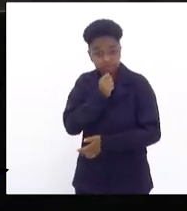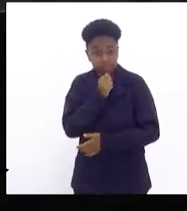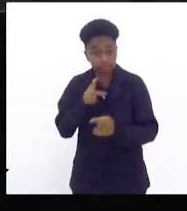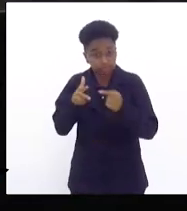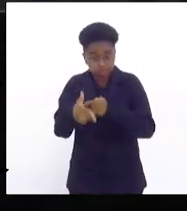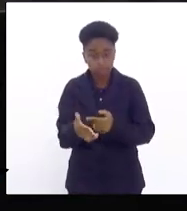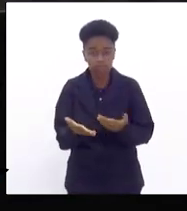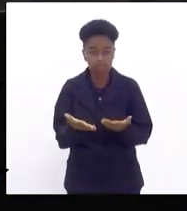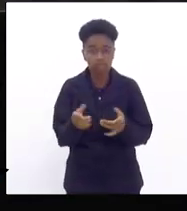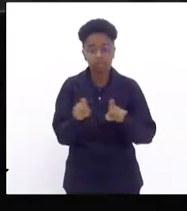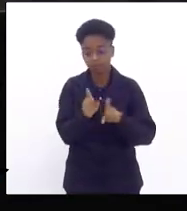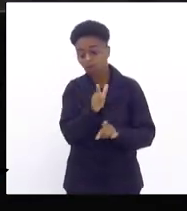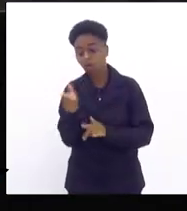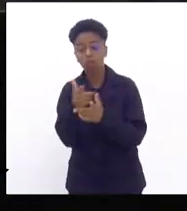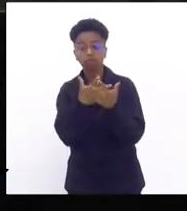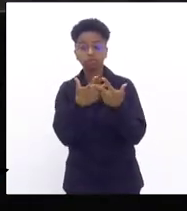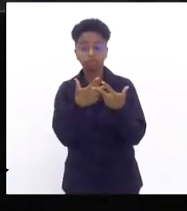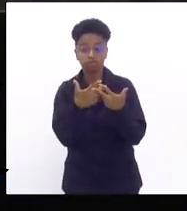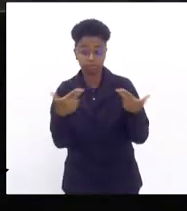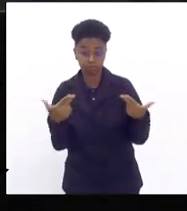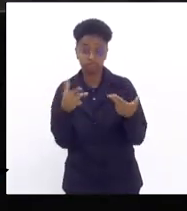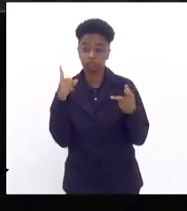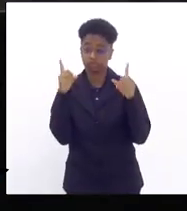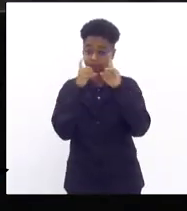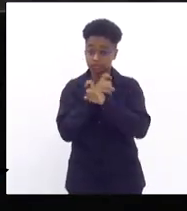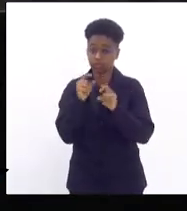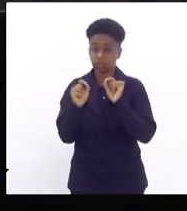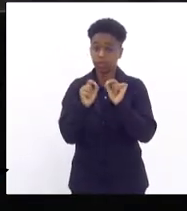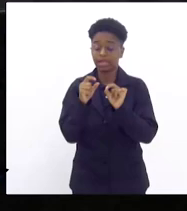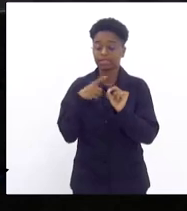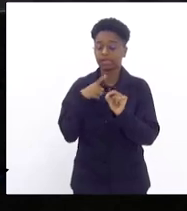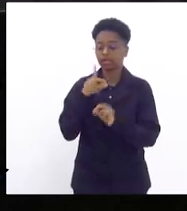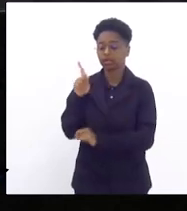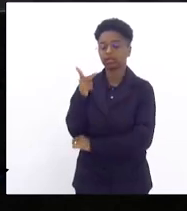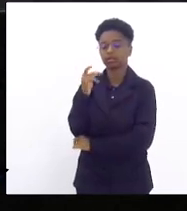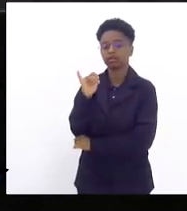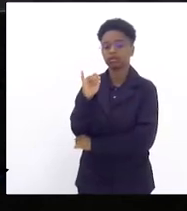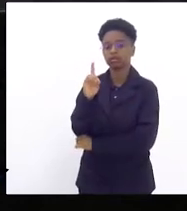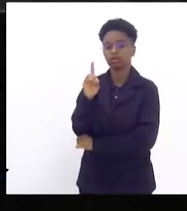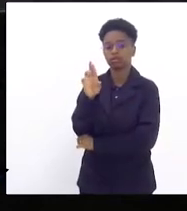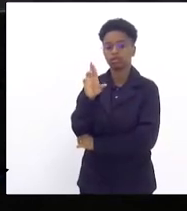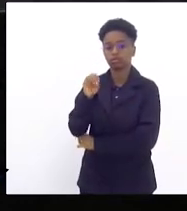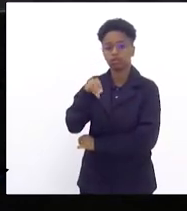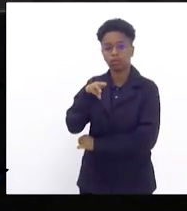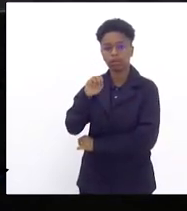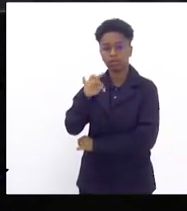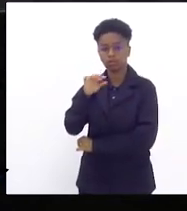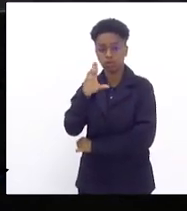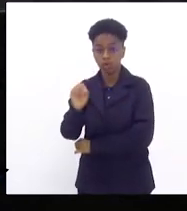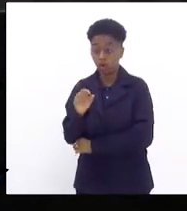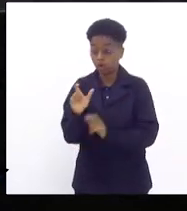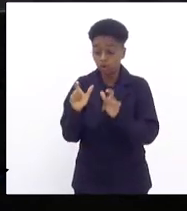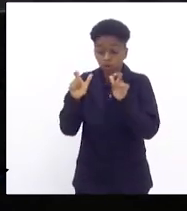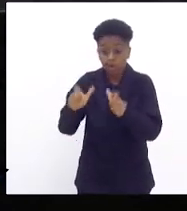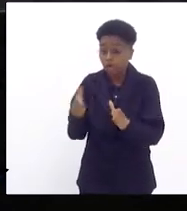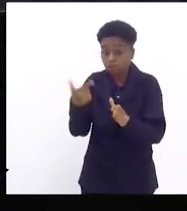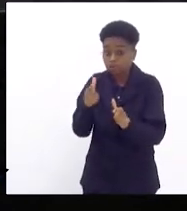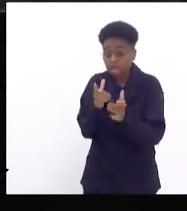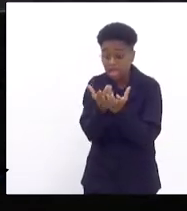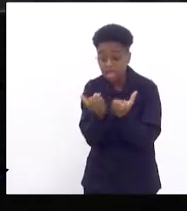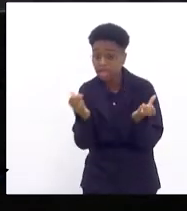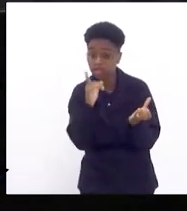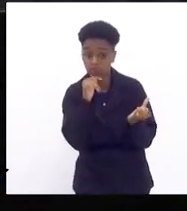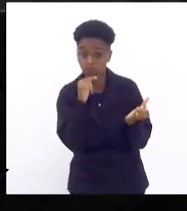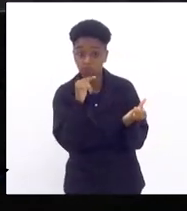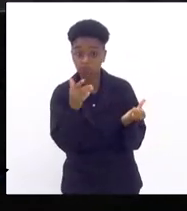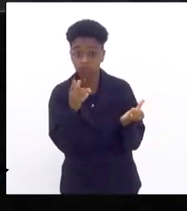questão que é mais complicada ainda eles estão colocando hidrômetro onde não tem rede de esgoto estão colocando hidrômetro onde não tem